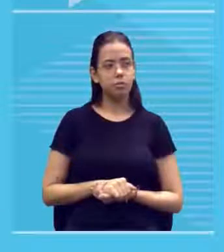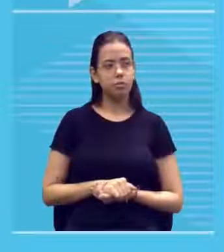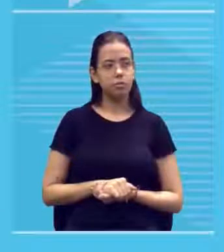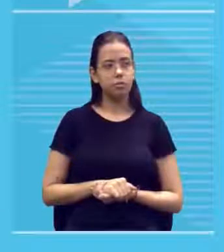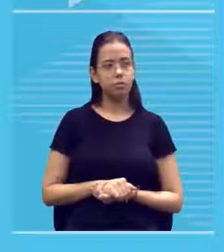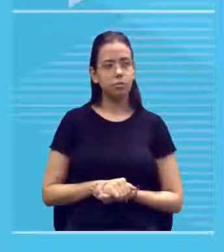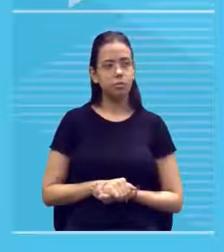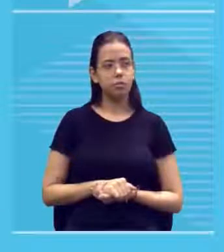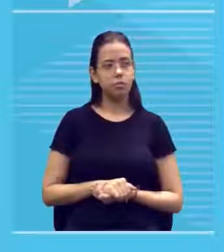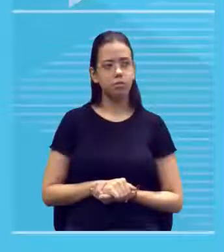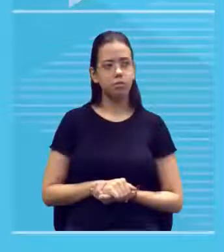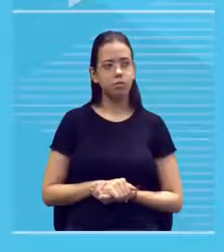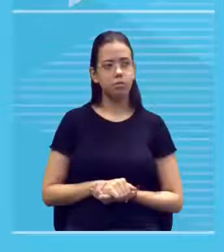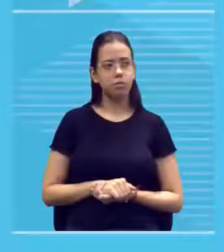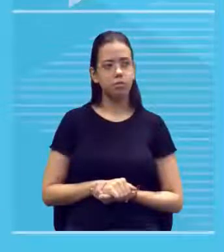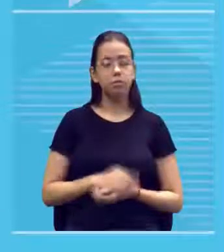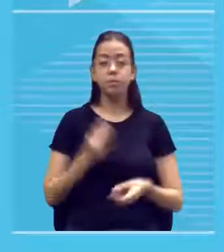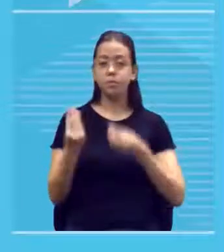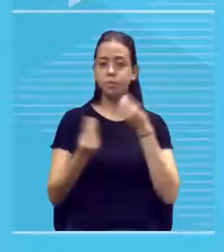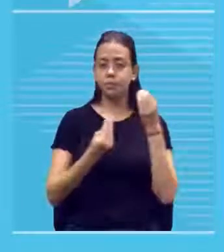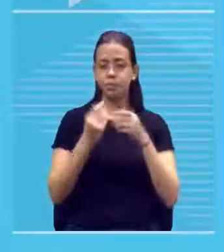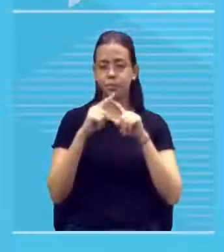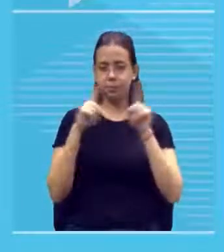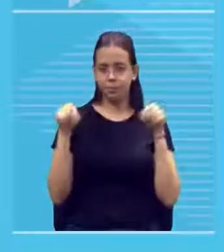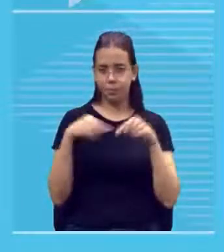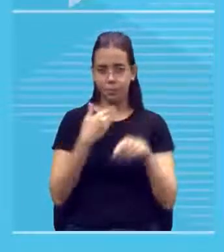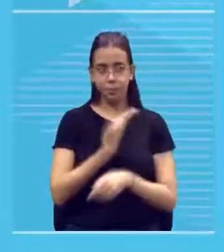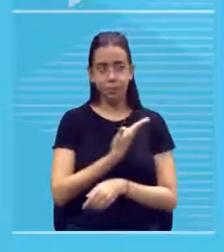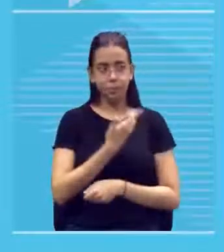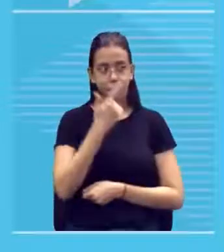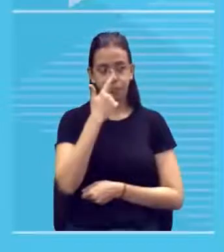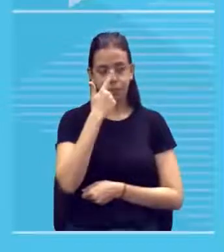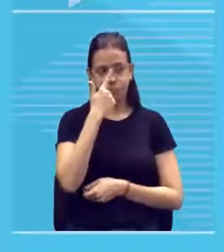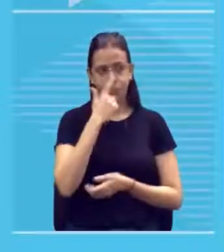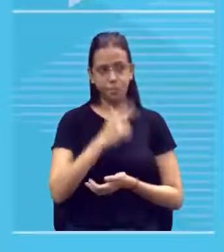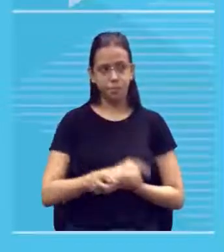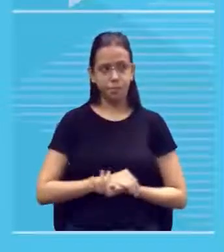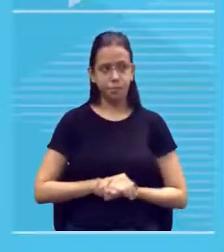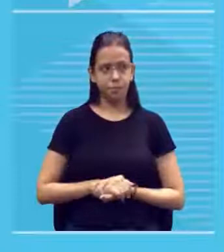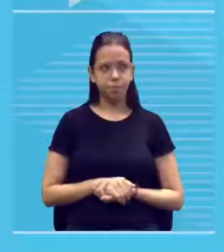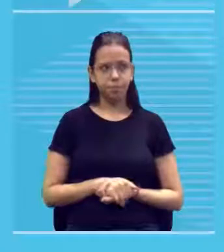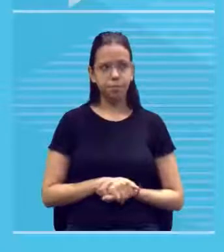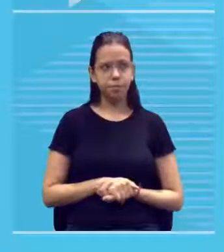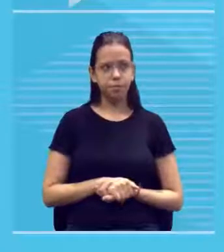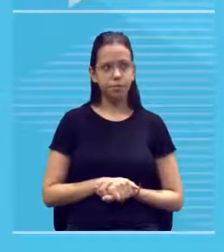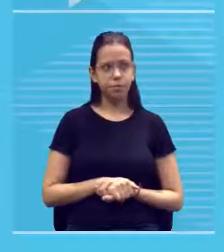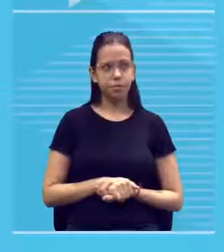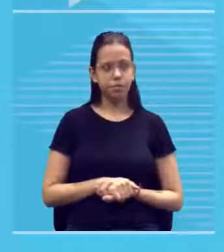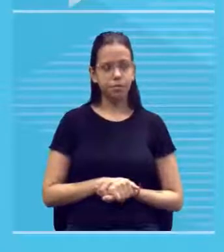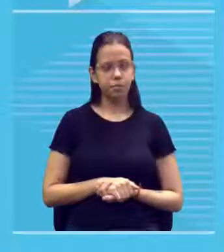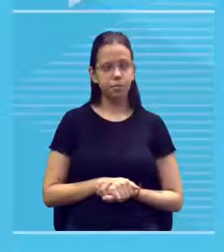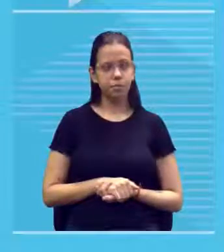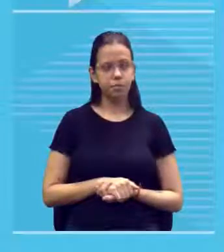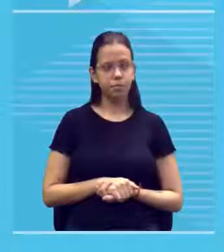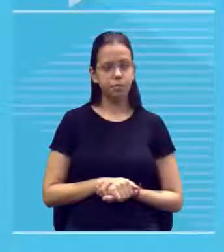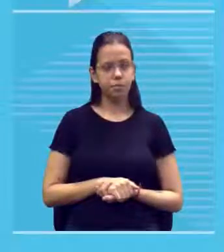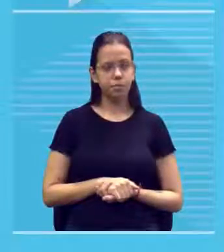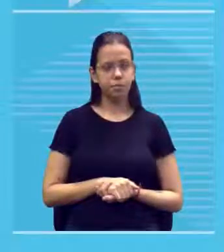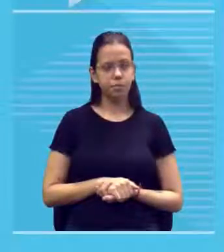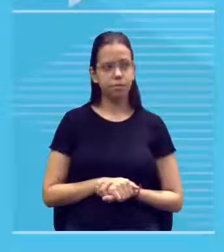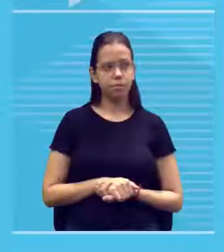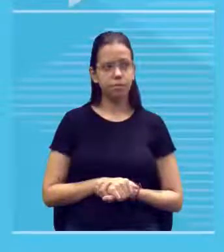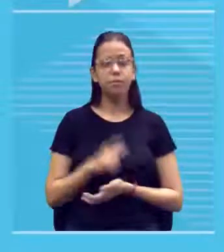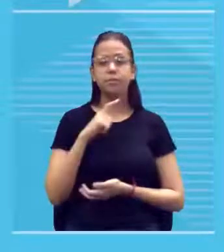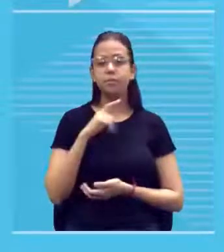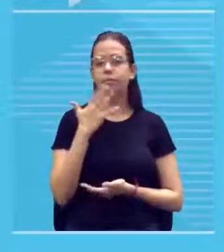alguns quadrados dentro os menores outros maiores algumas linhas alguns pintados outros não com cores